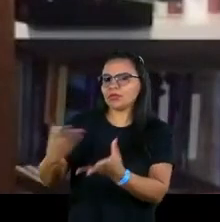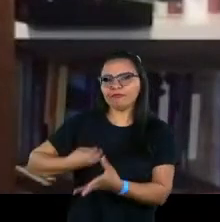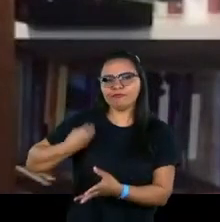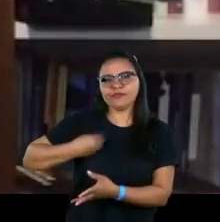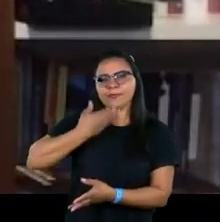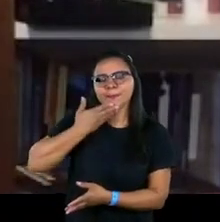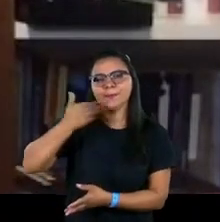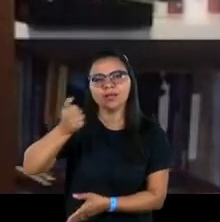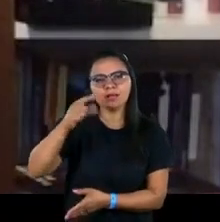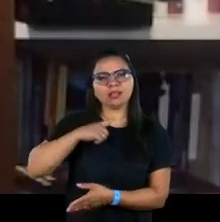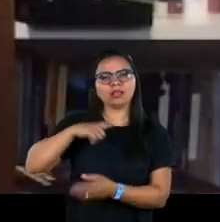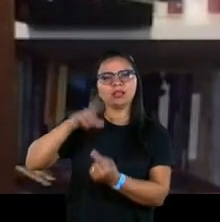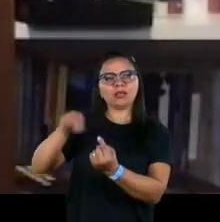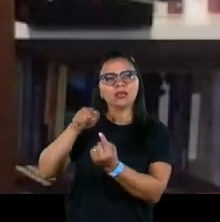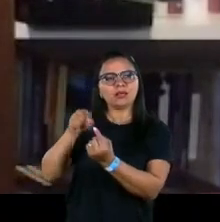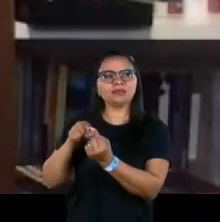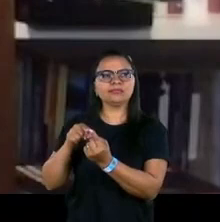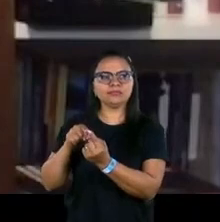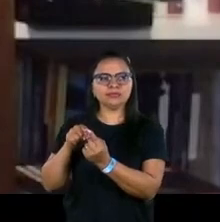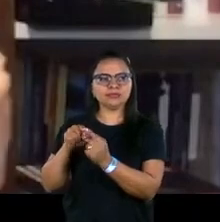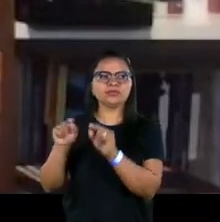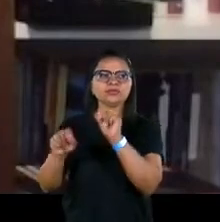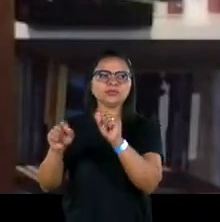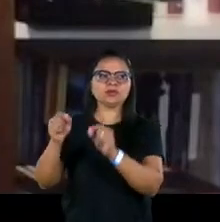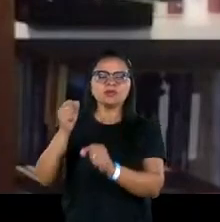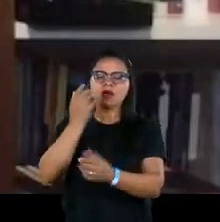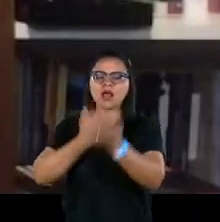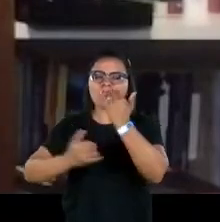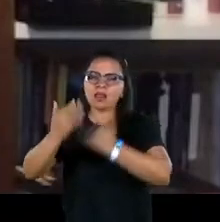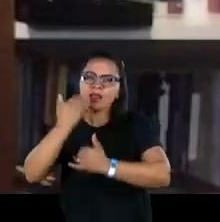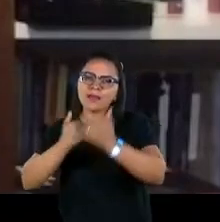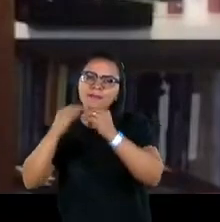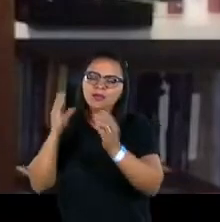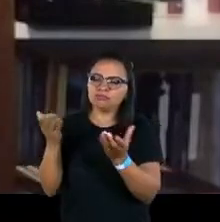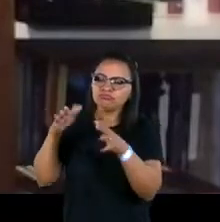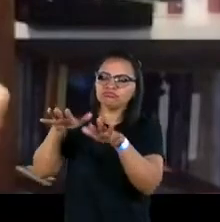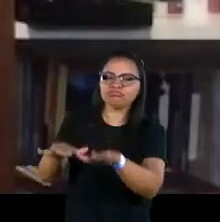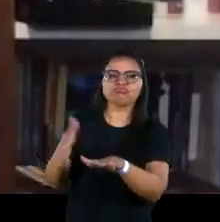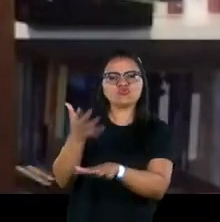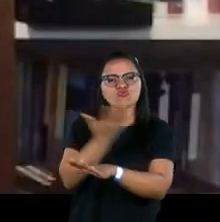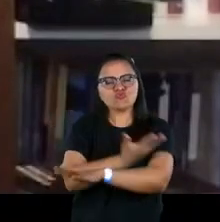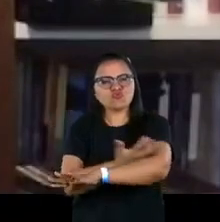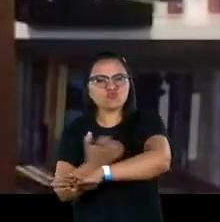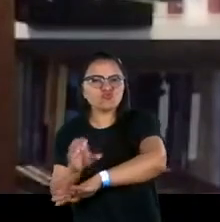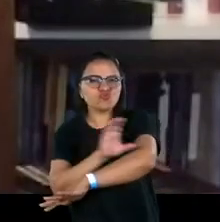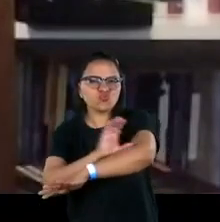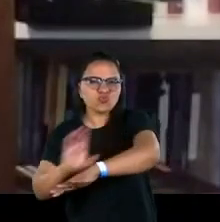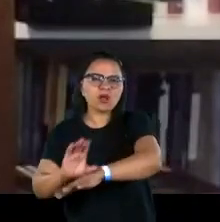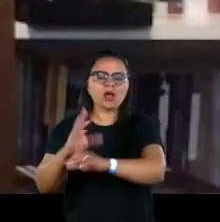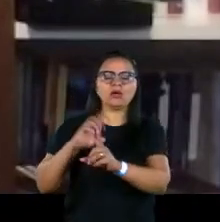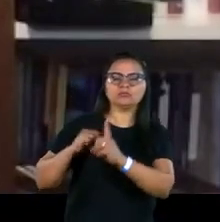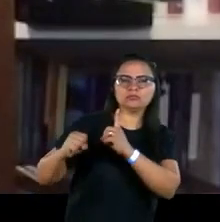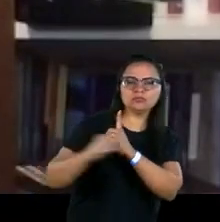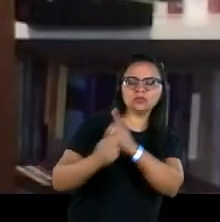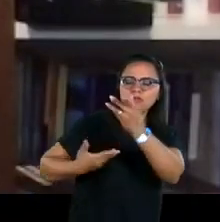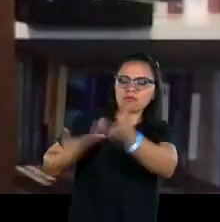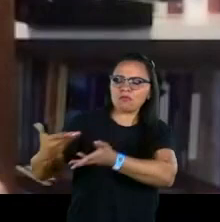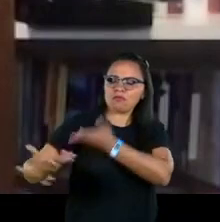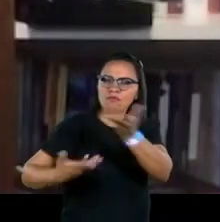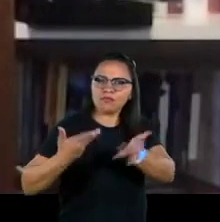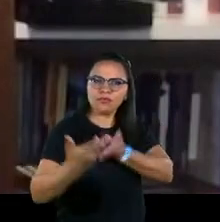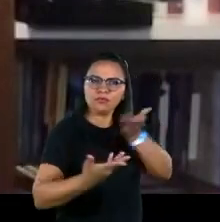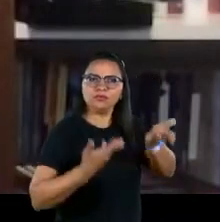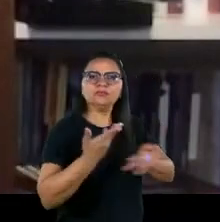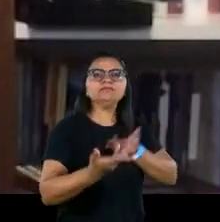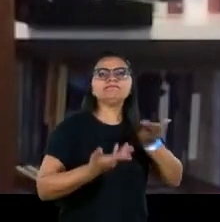tem como objetivo também a questão alimentar, incluída na questão cultural, social, na questão da convivência, que diz